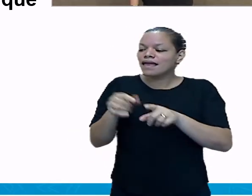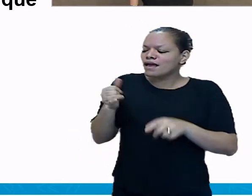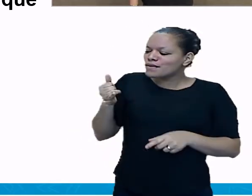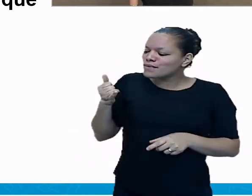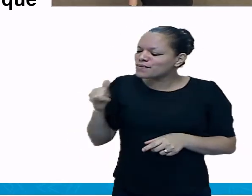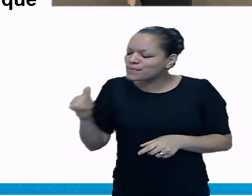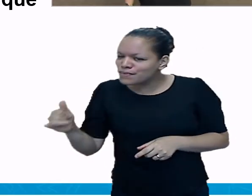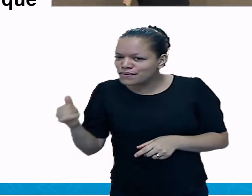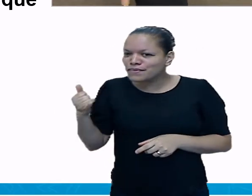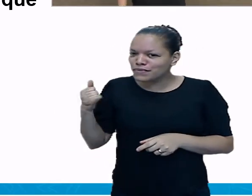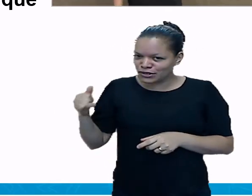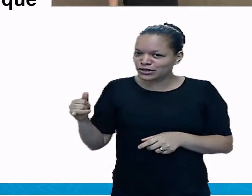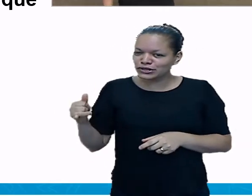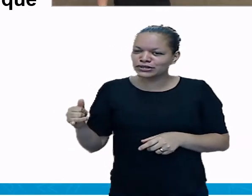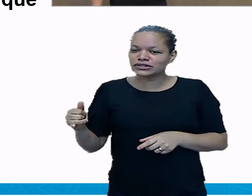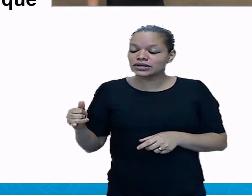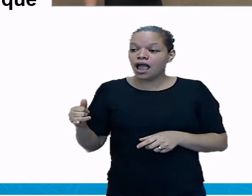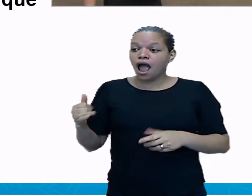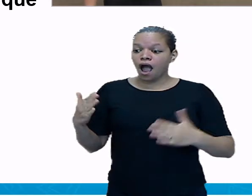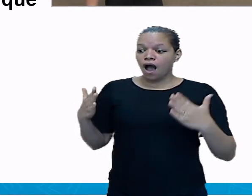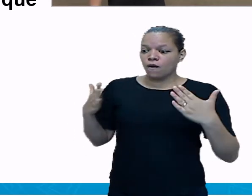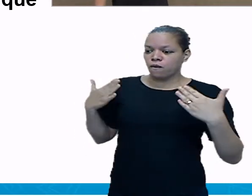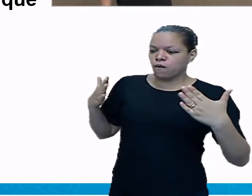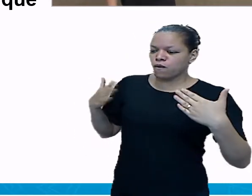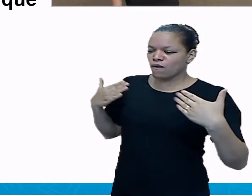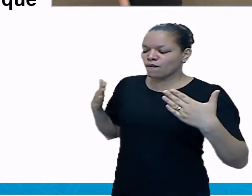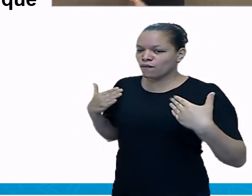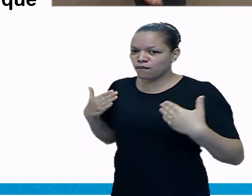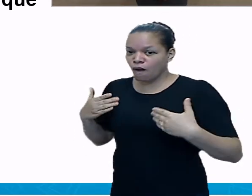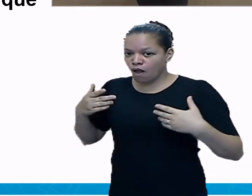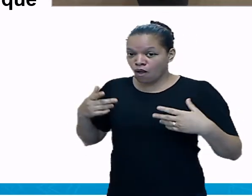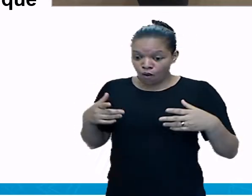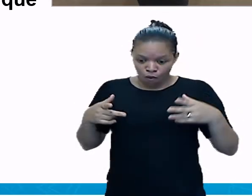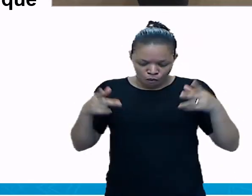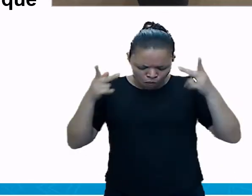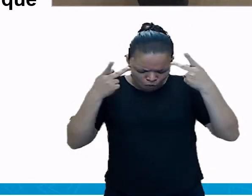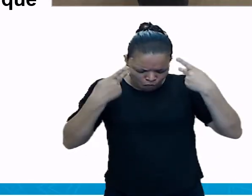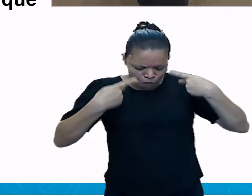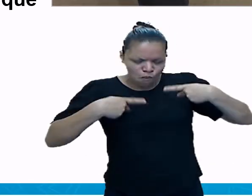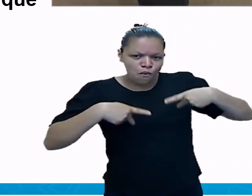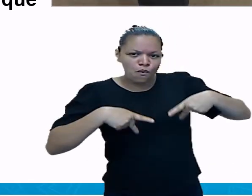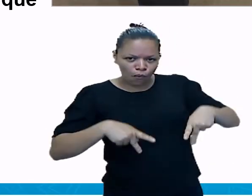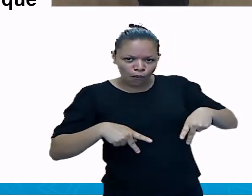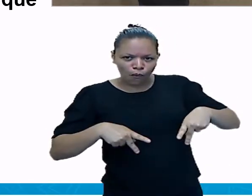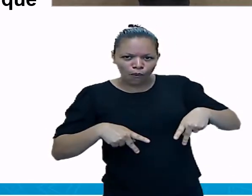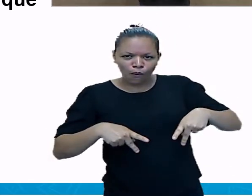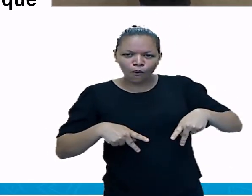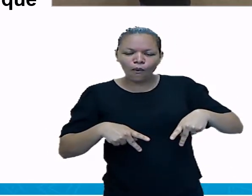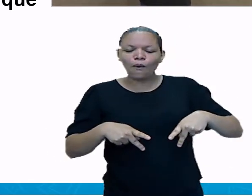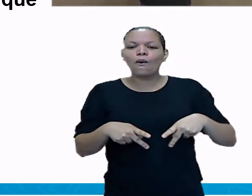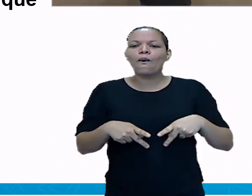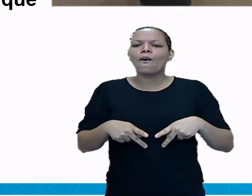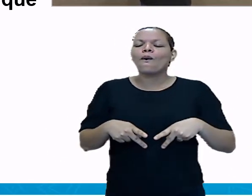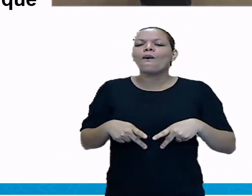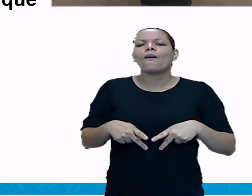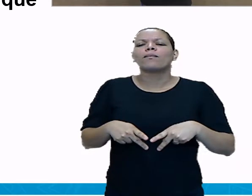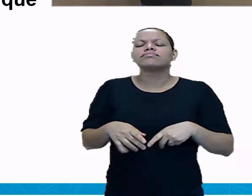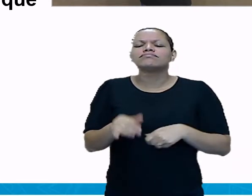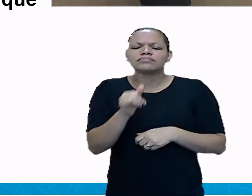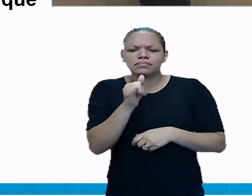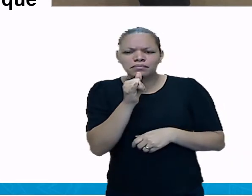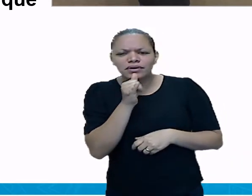corpos. Quando um corpo ganha calor, ele esquenta. Quando ele perde o calor,